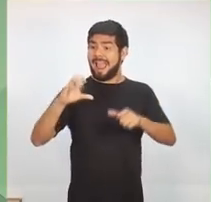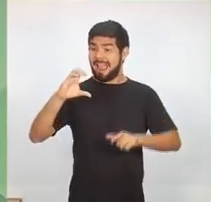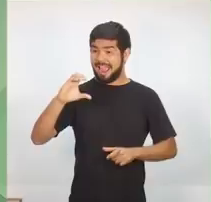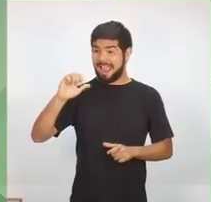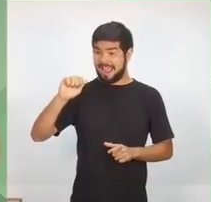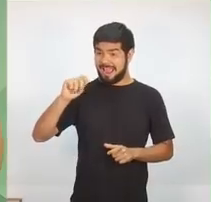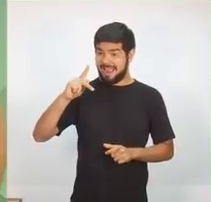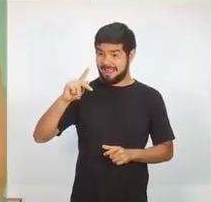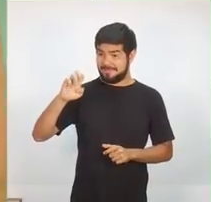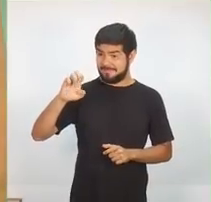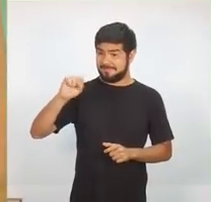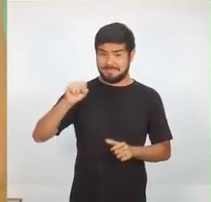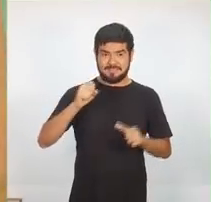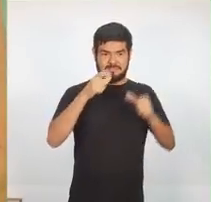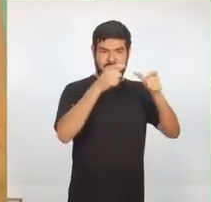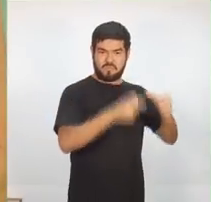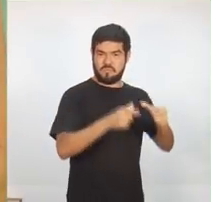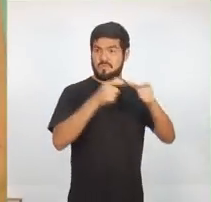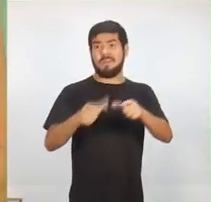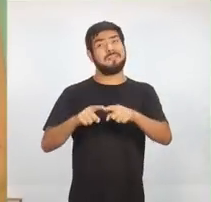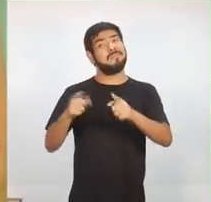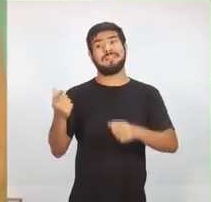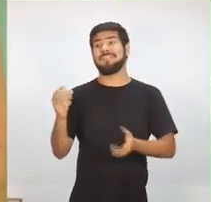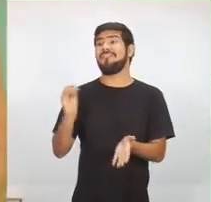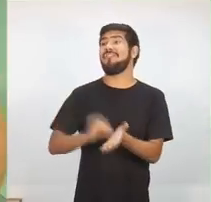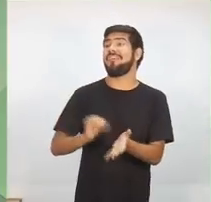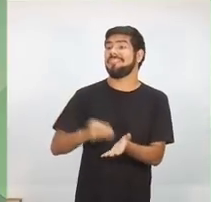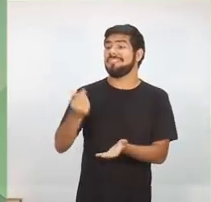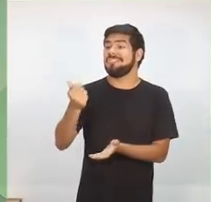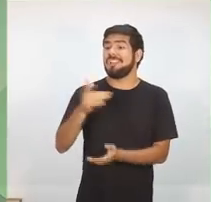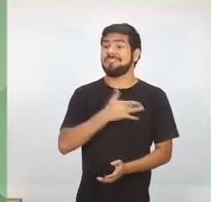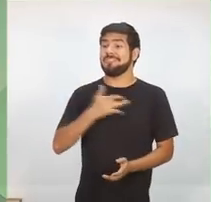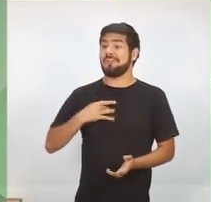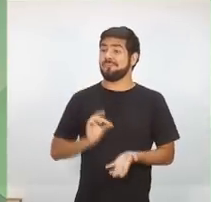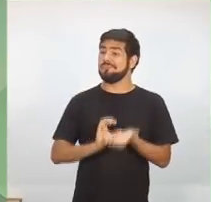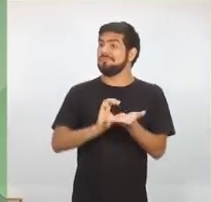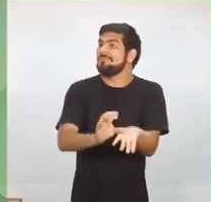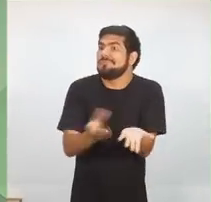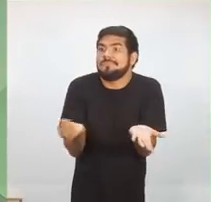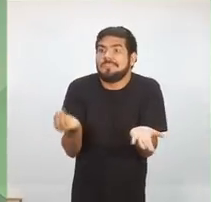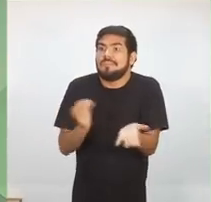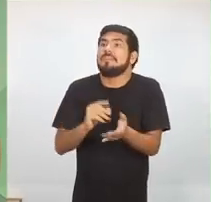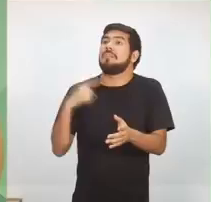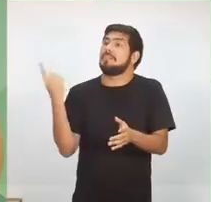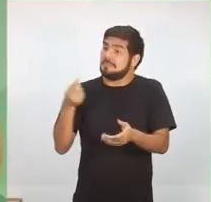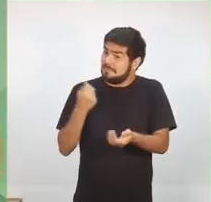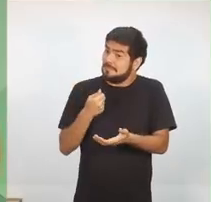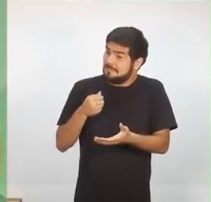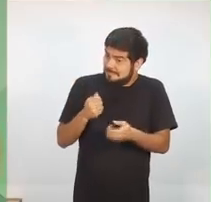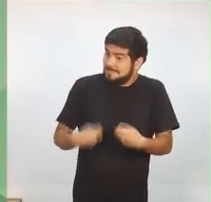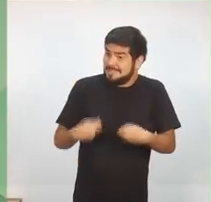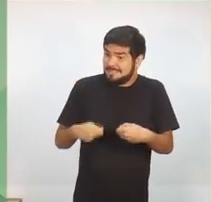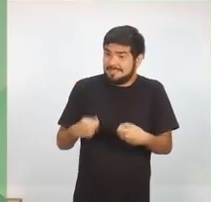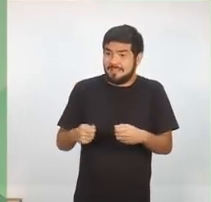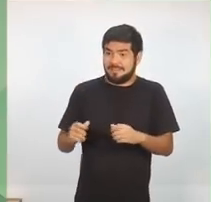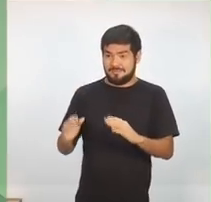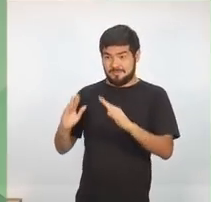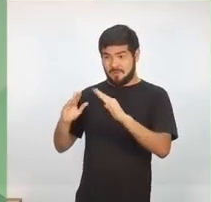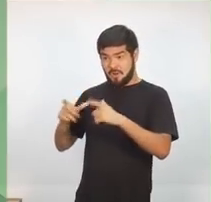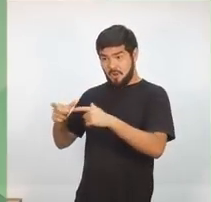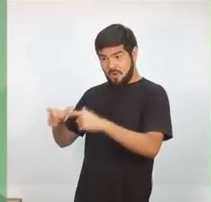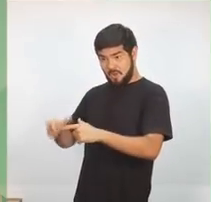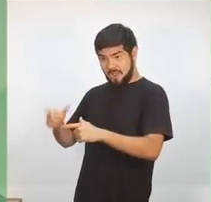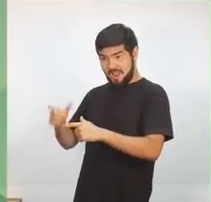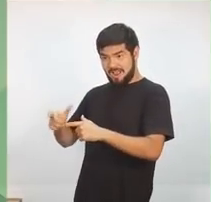mas nós não temos dinheiro para a saúde para fazer esse trabalho. Nós precisamos criar clínicas de reabilitação para que esse